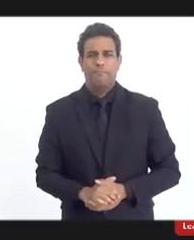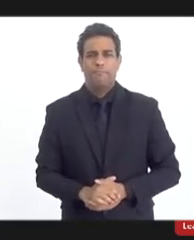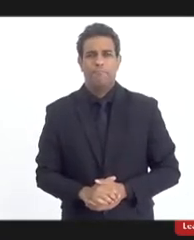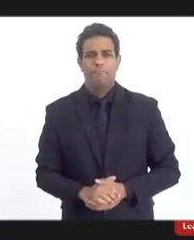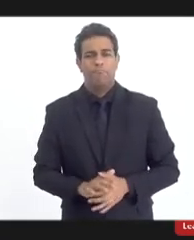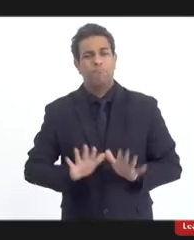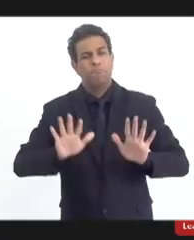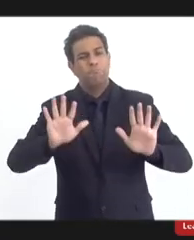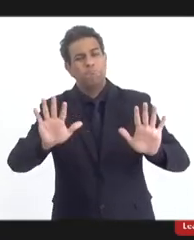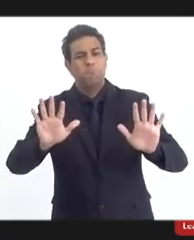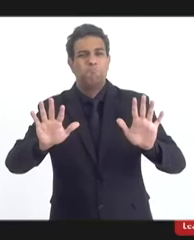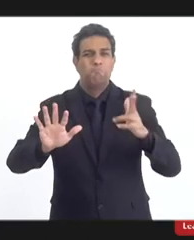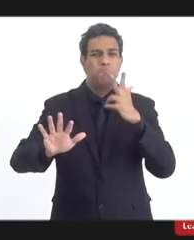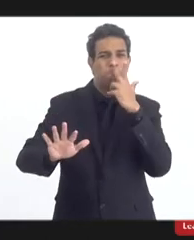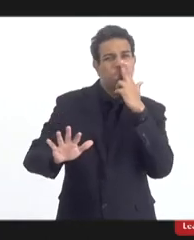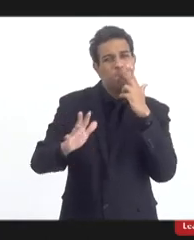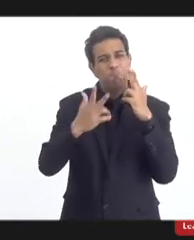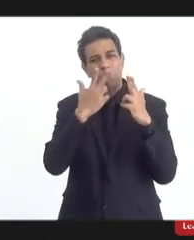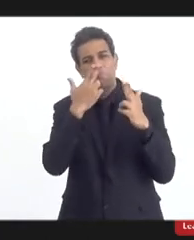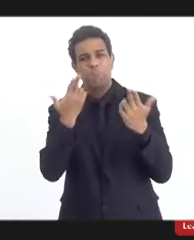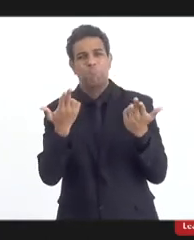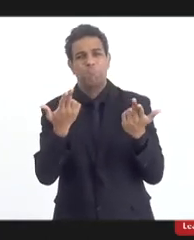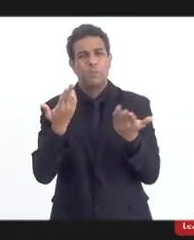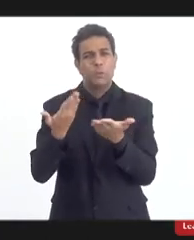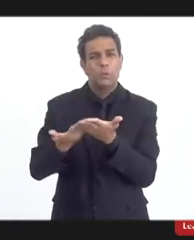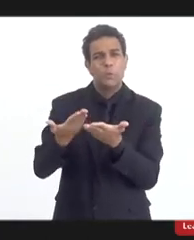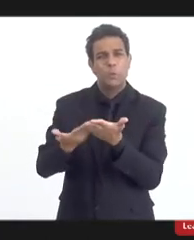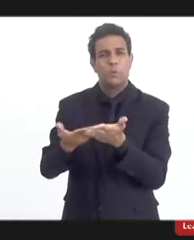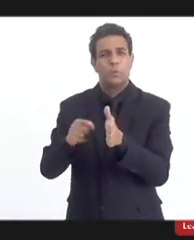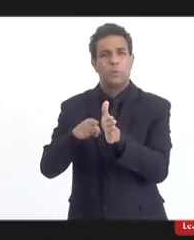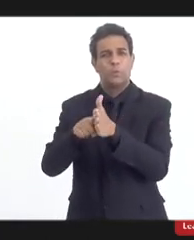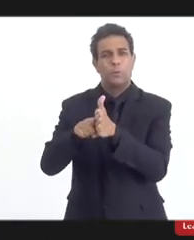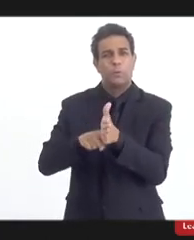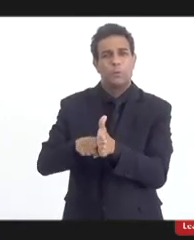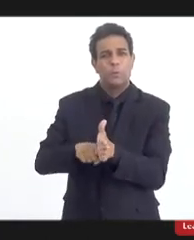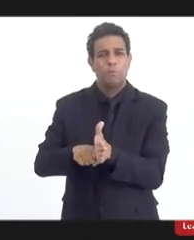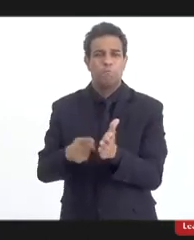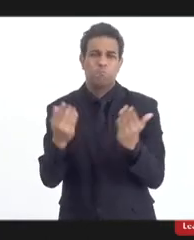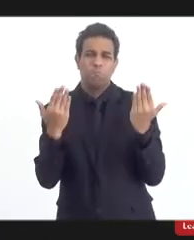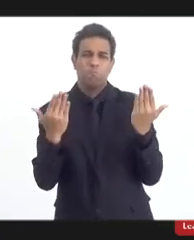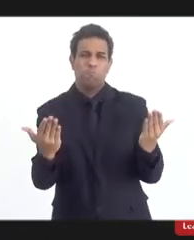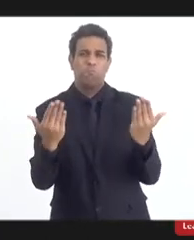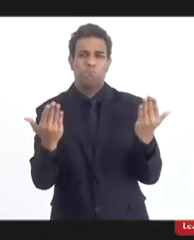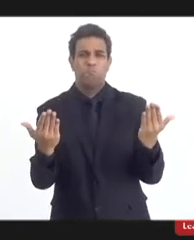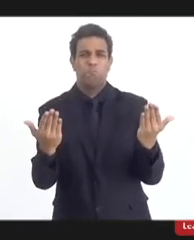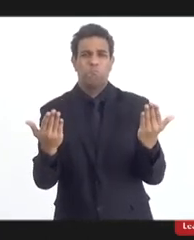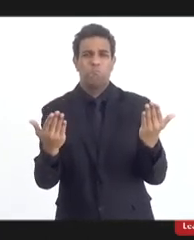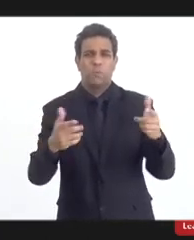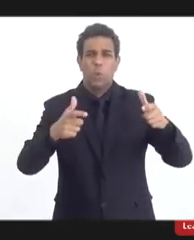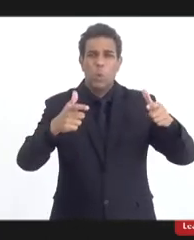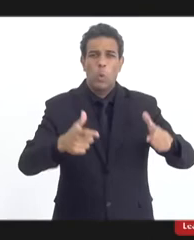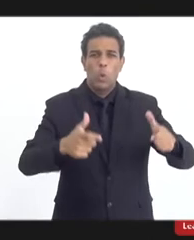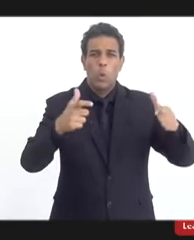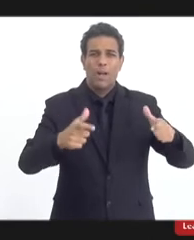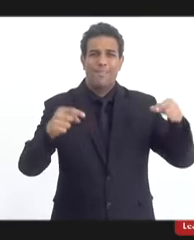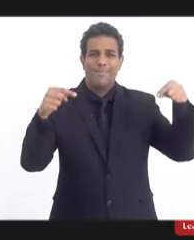Normalmente, os estudiosos estimam que cada templo afro-religioso tem